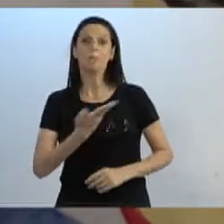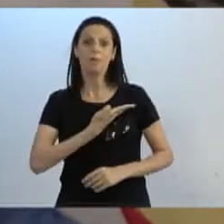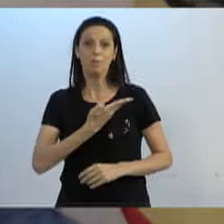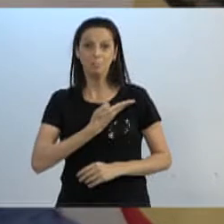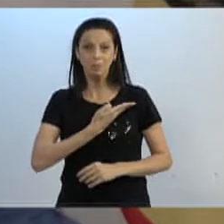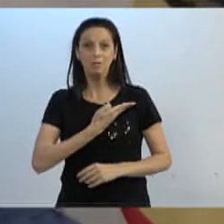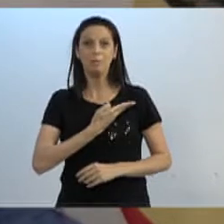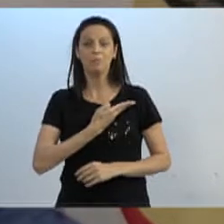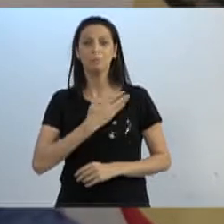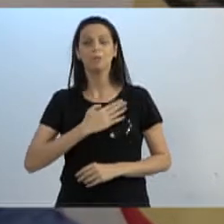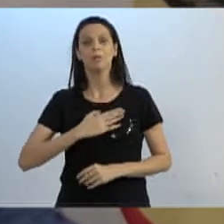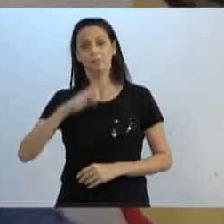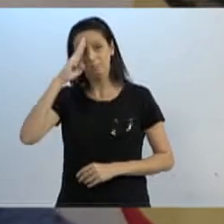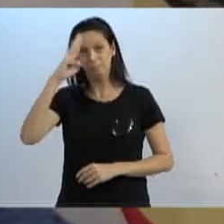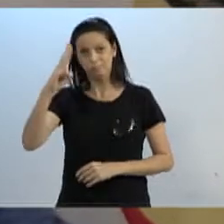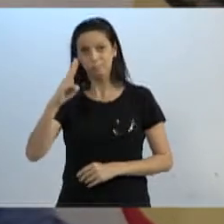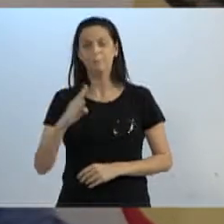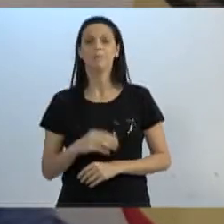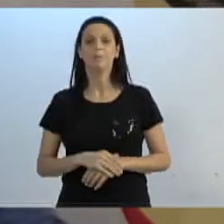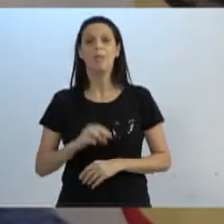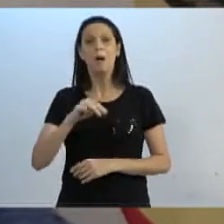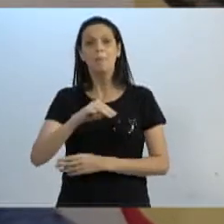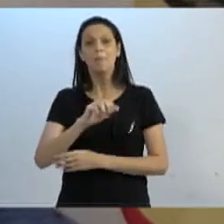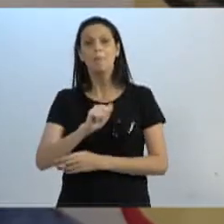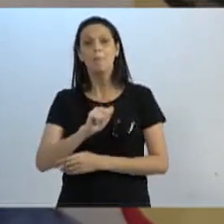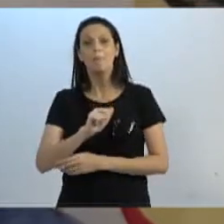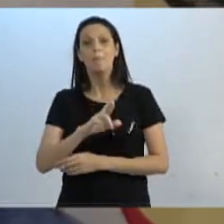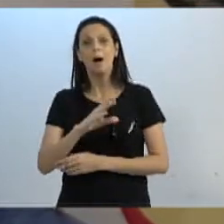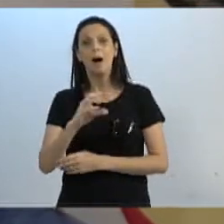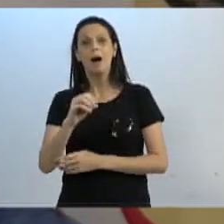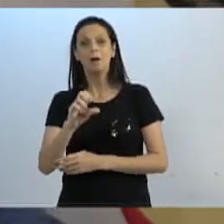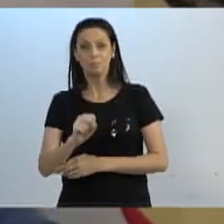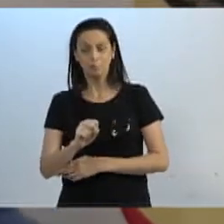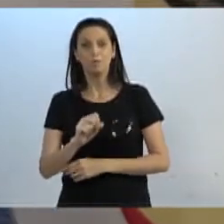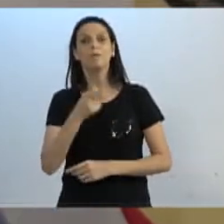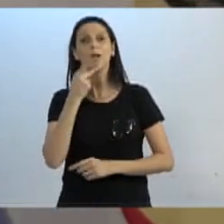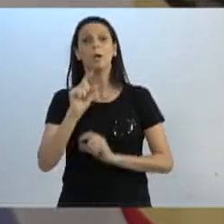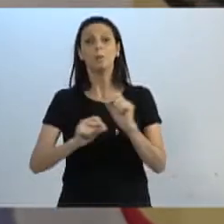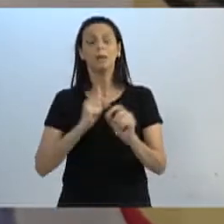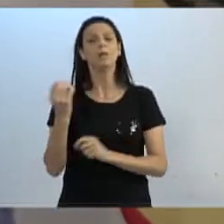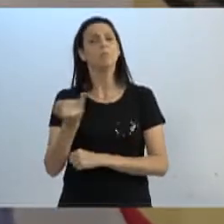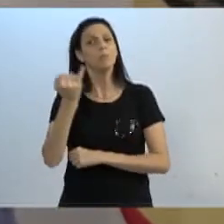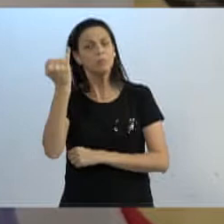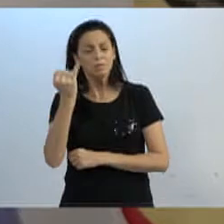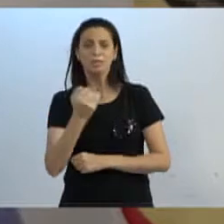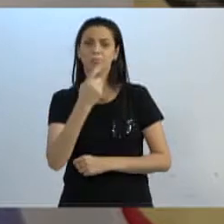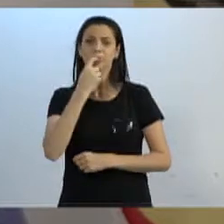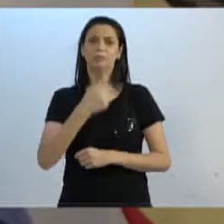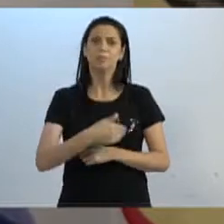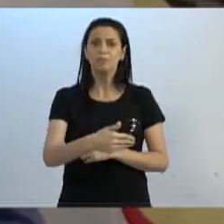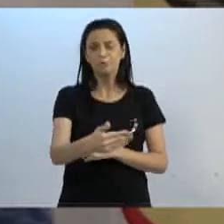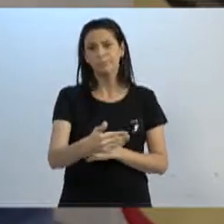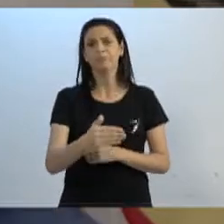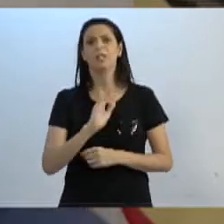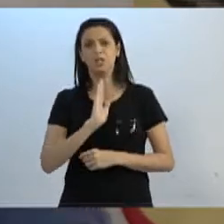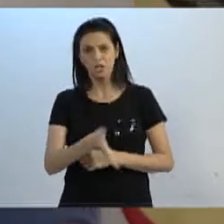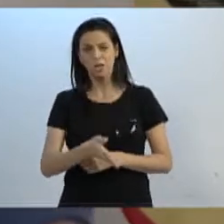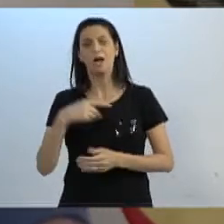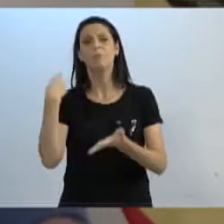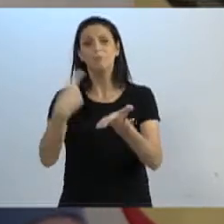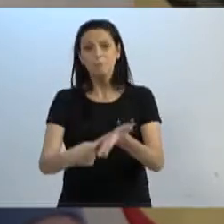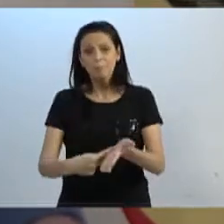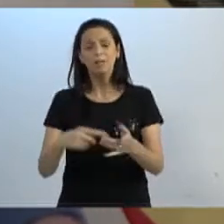sargento Marcos Aurélio Batista, e dizer que é importante. E, em breve, Marcos, já está, estamos agendando